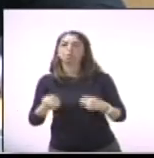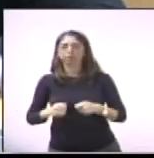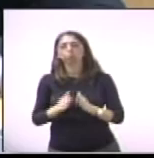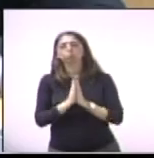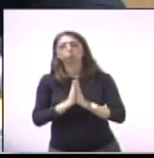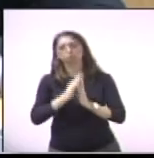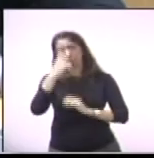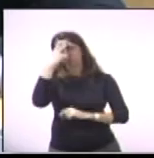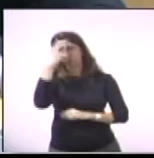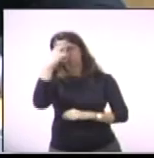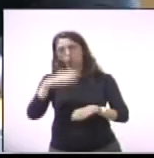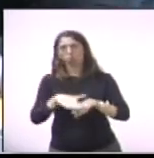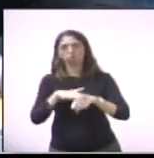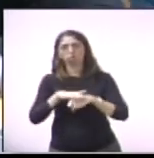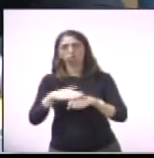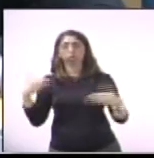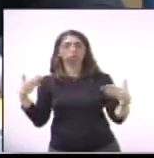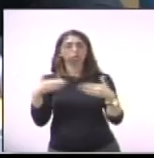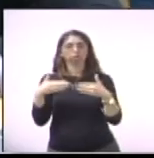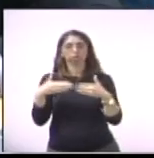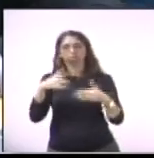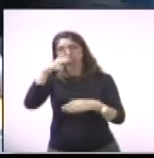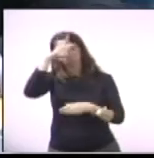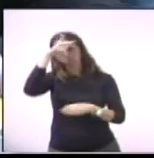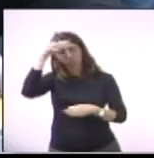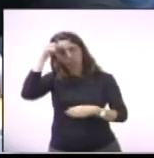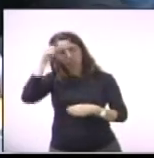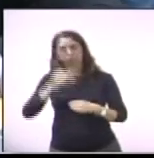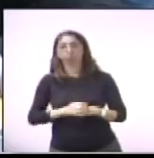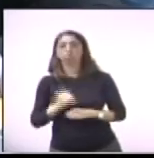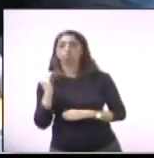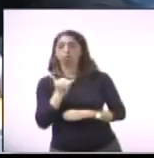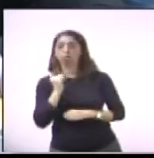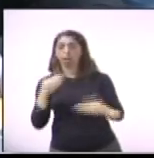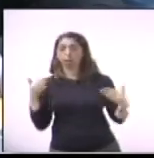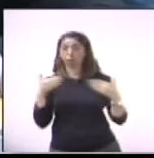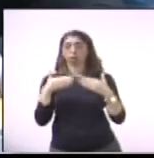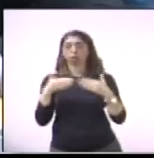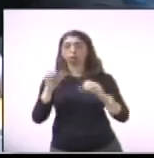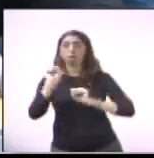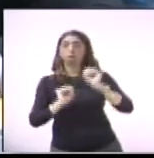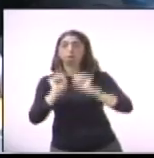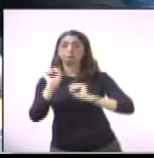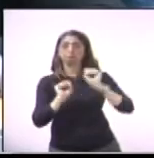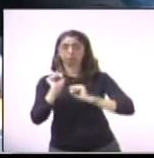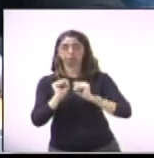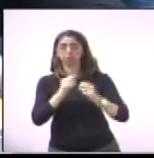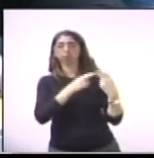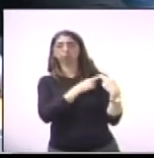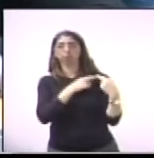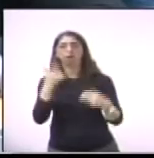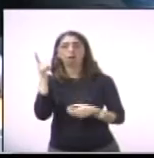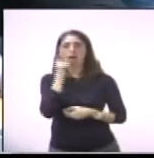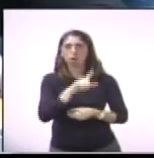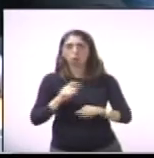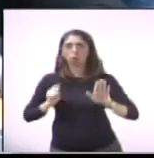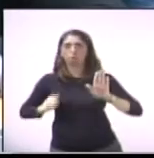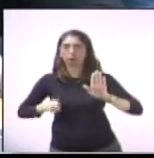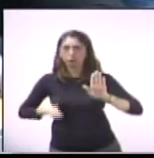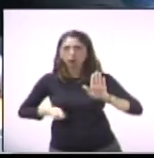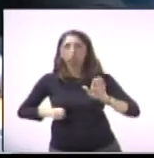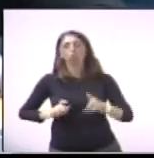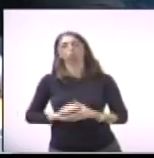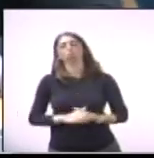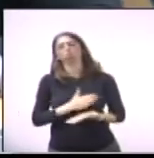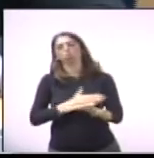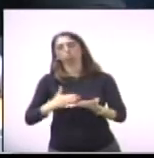que, de repente, essa empresa que ganhou a concorrência, a mesma, coloque a segunda equipe para dar uma agilizada nesse tapa